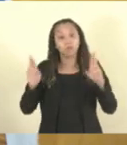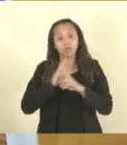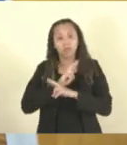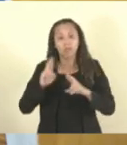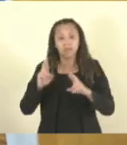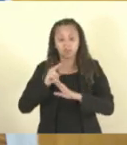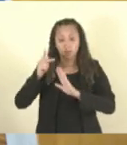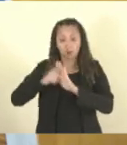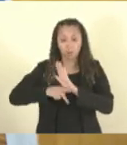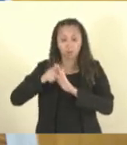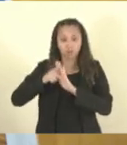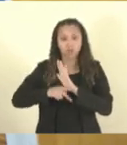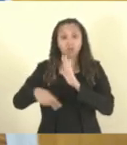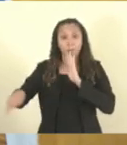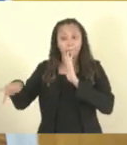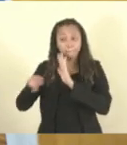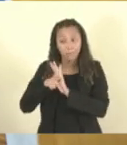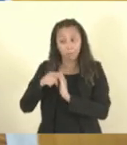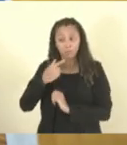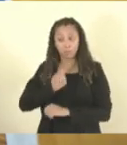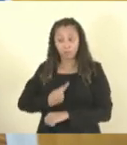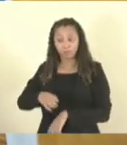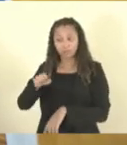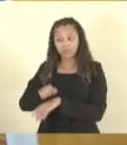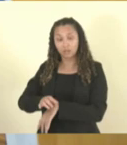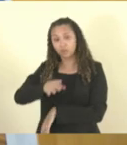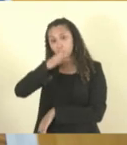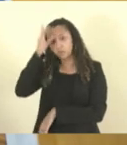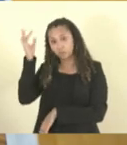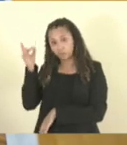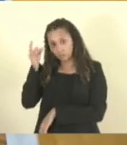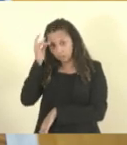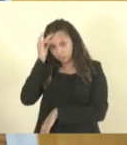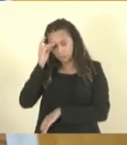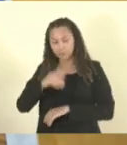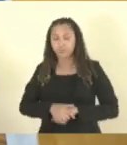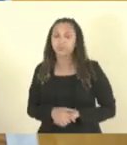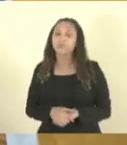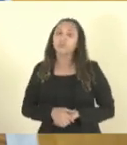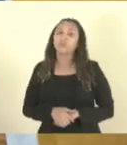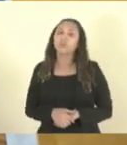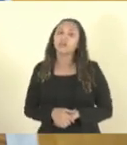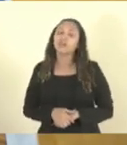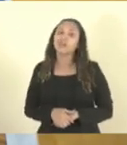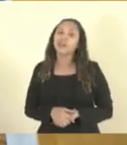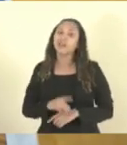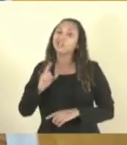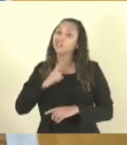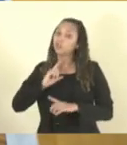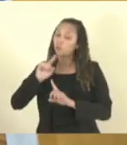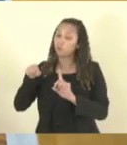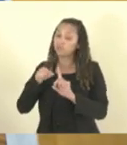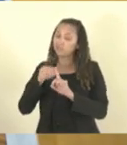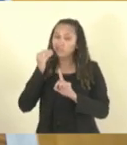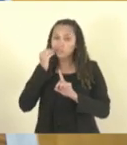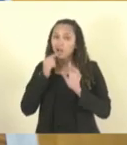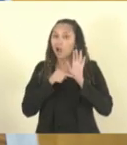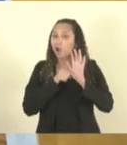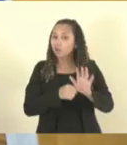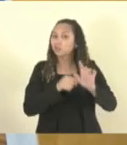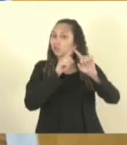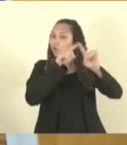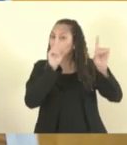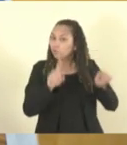um projeto do governo do Estado do Espírito Santo que a princípio veio para beneficiar os servidores públicos